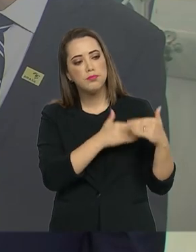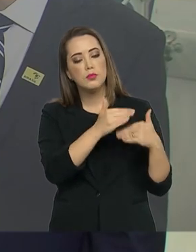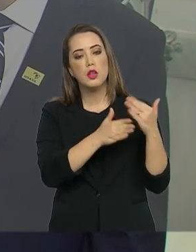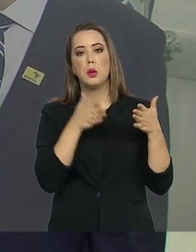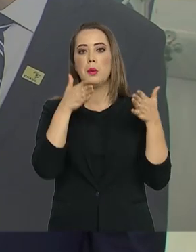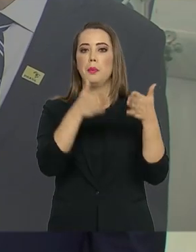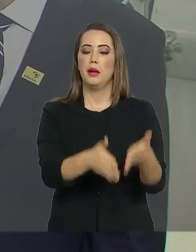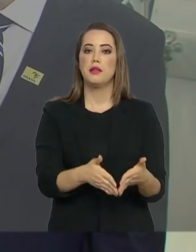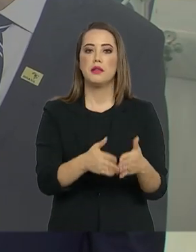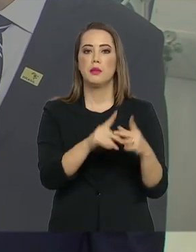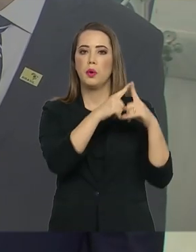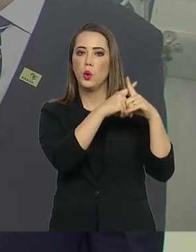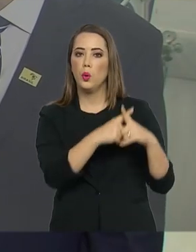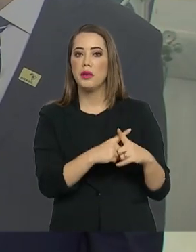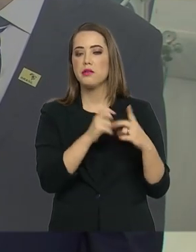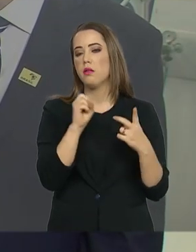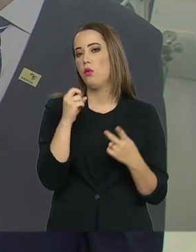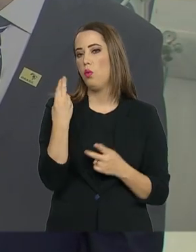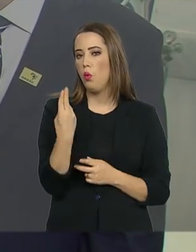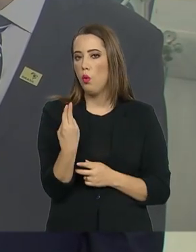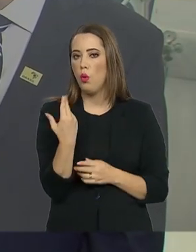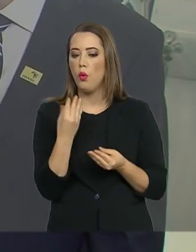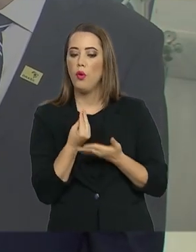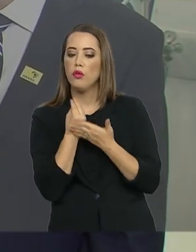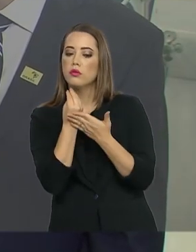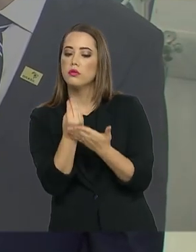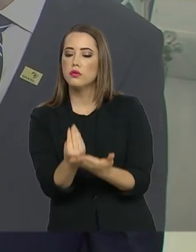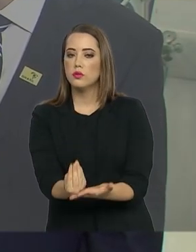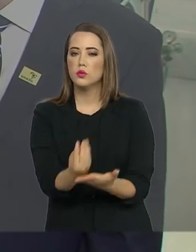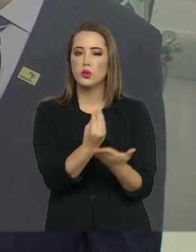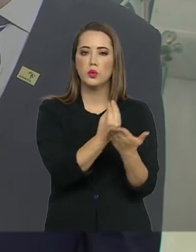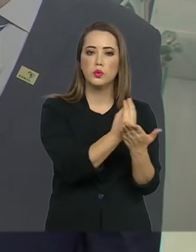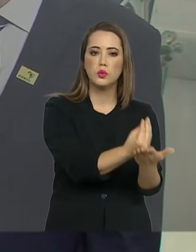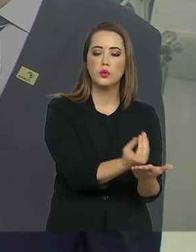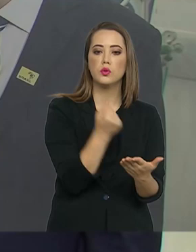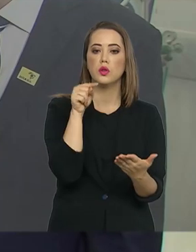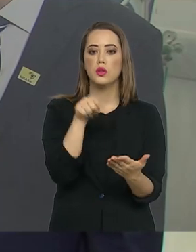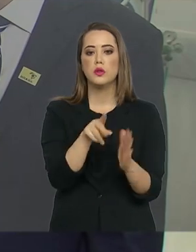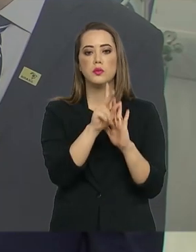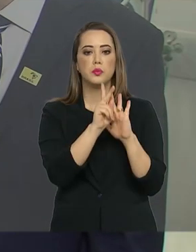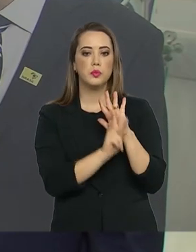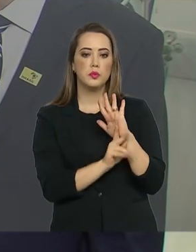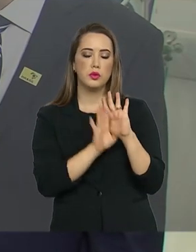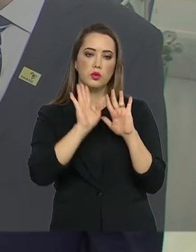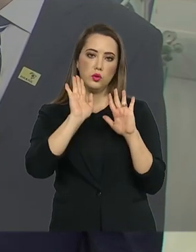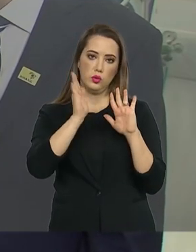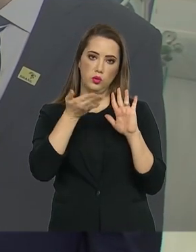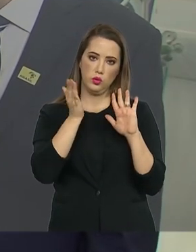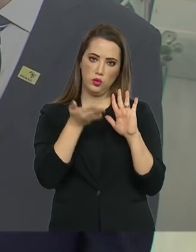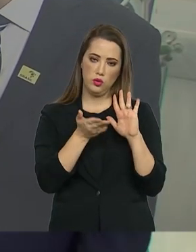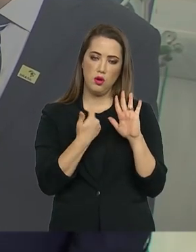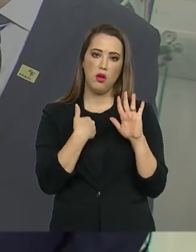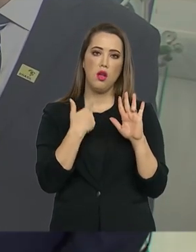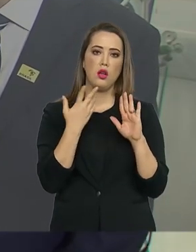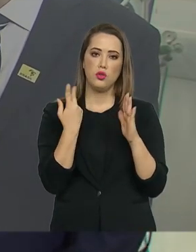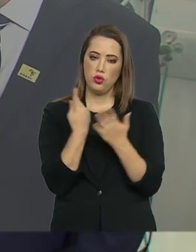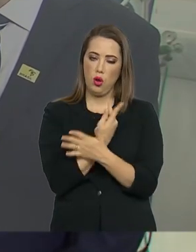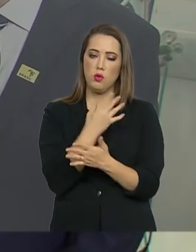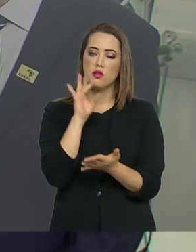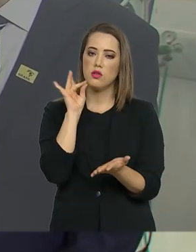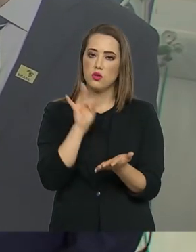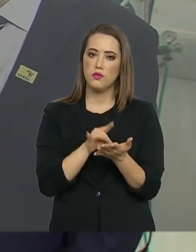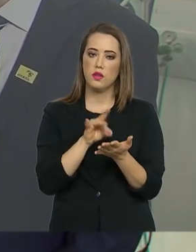participando em competições, seja oferecendo esses projetos já em termos de realidade,